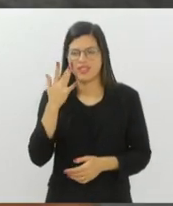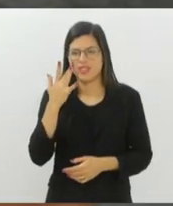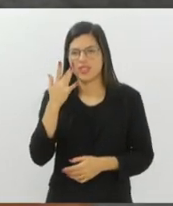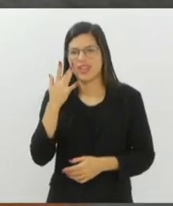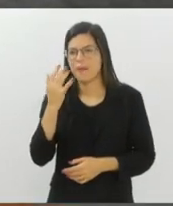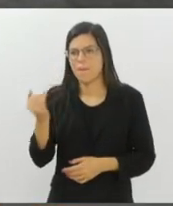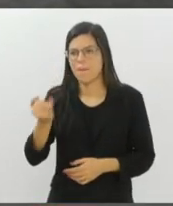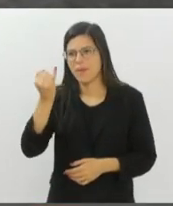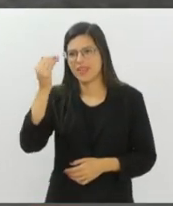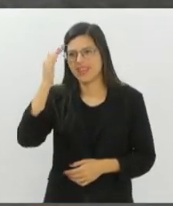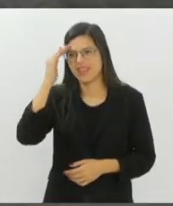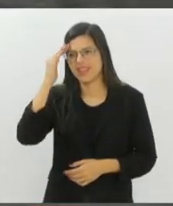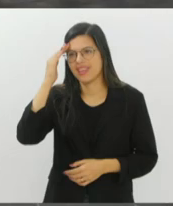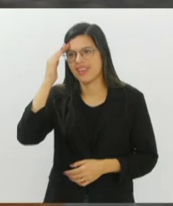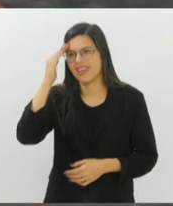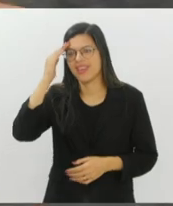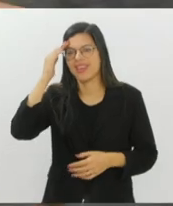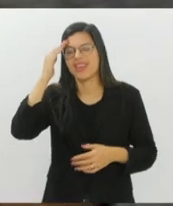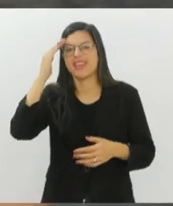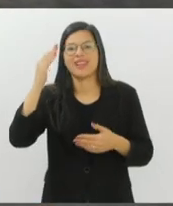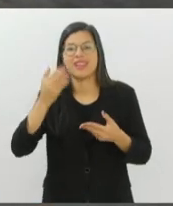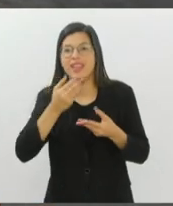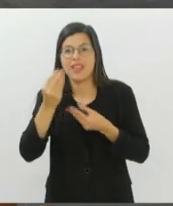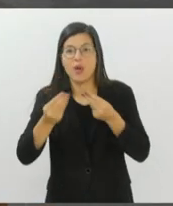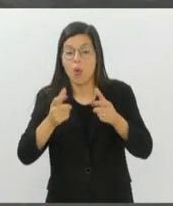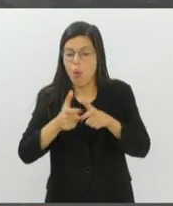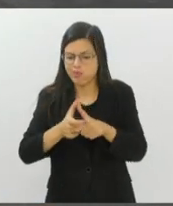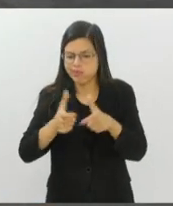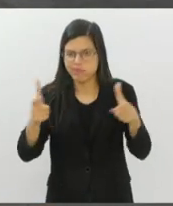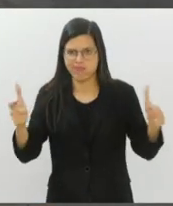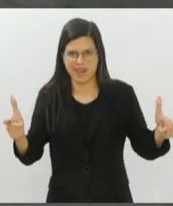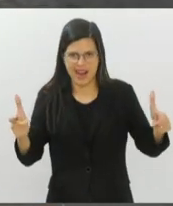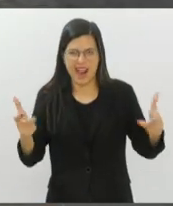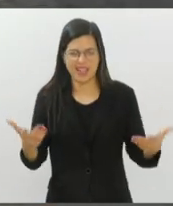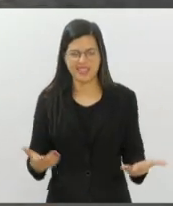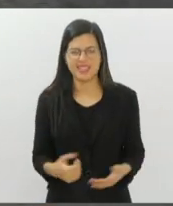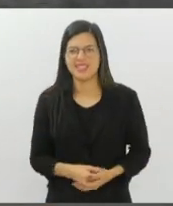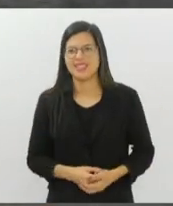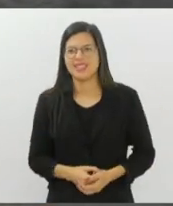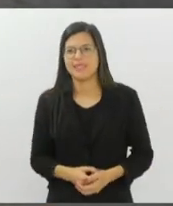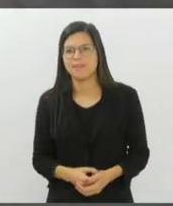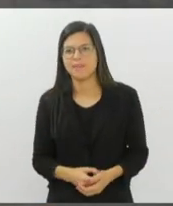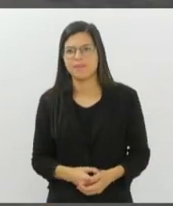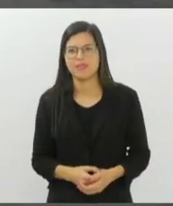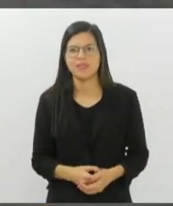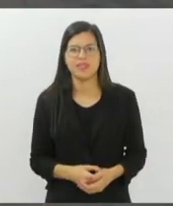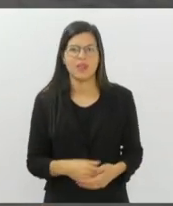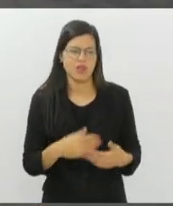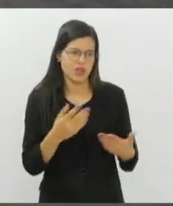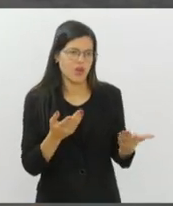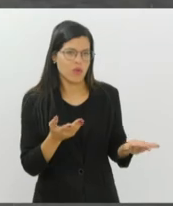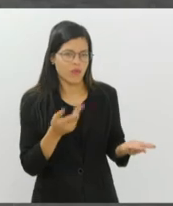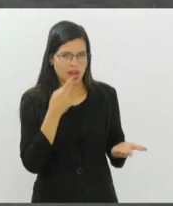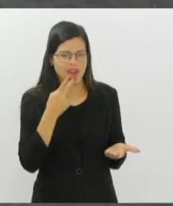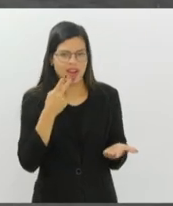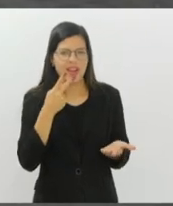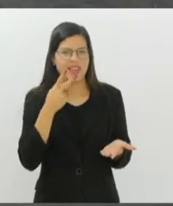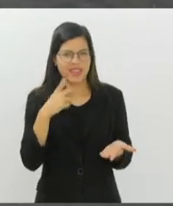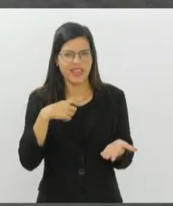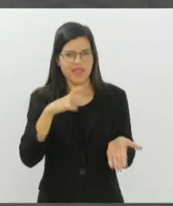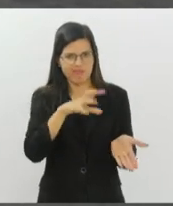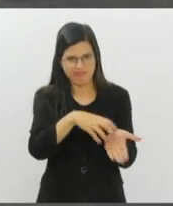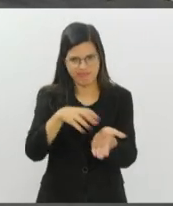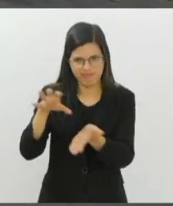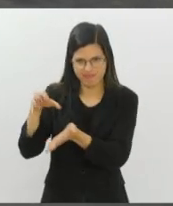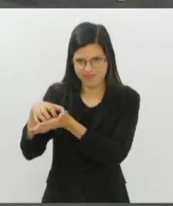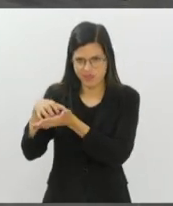gente entender onde a gente está e o tamanho da indústria que a gente está. E atualmente, conta com duas sedes, como eu disse anteriormente, em Benfica e Niterói. E